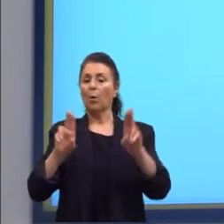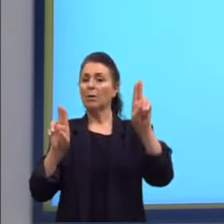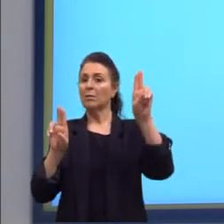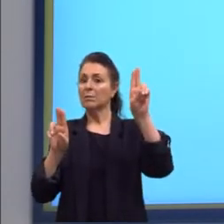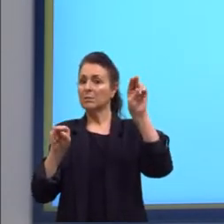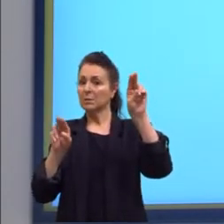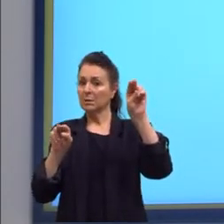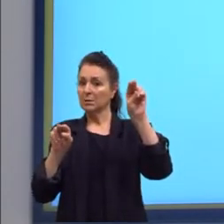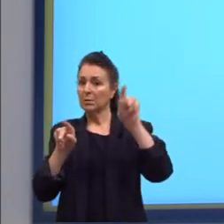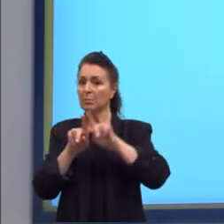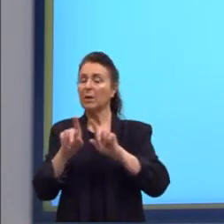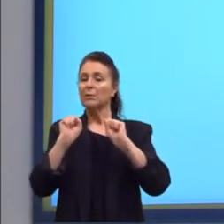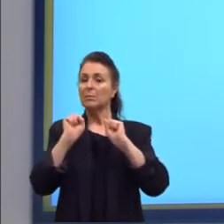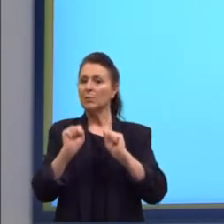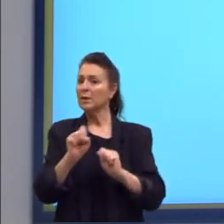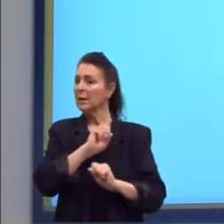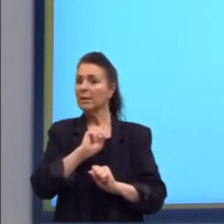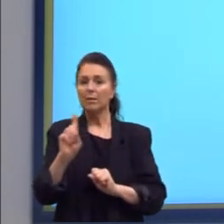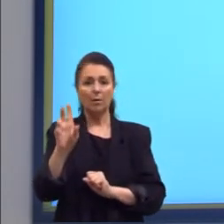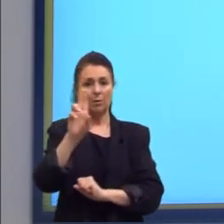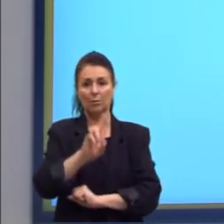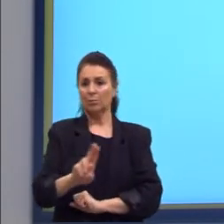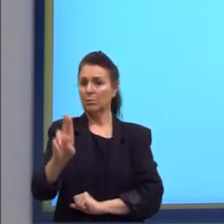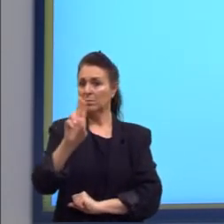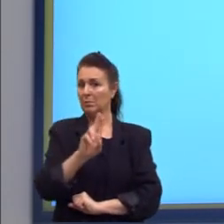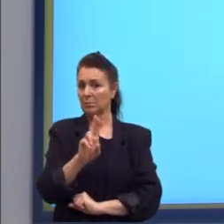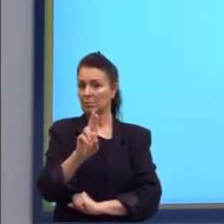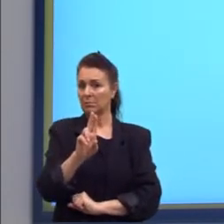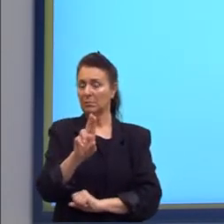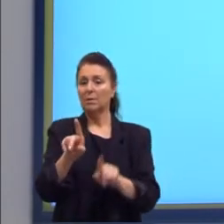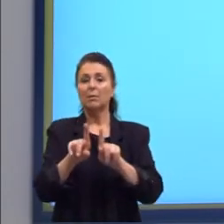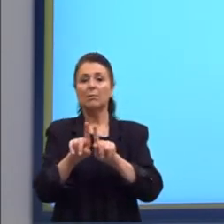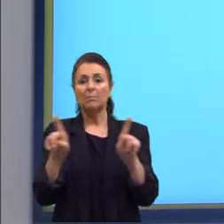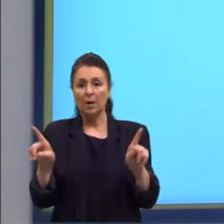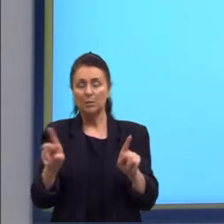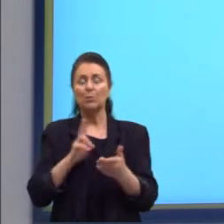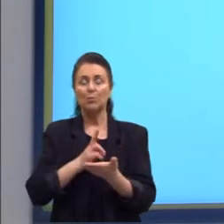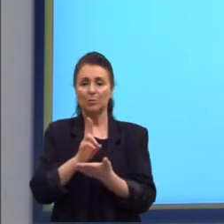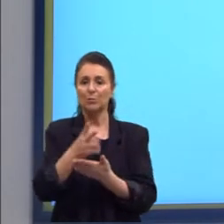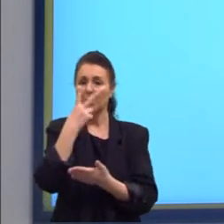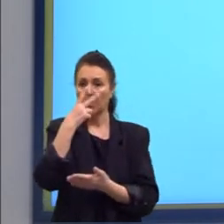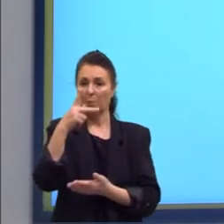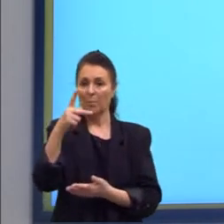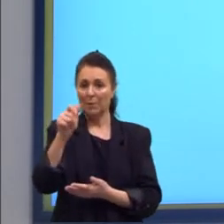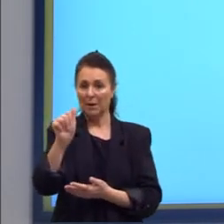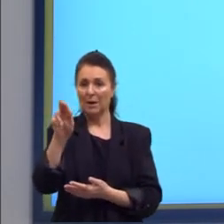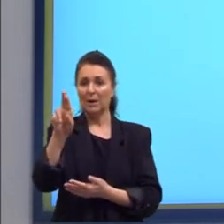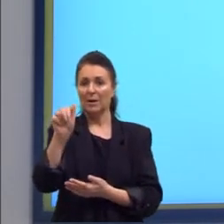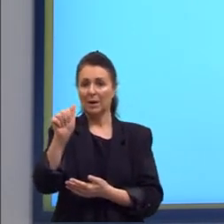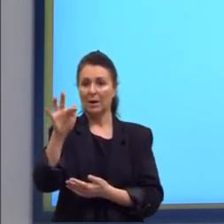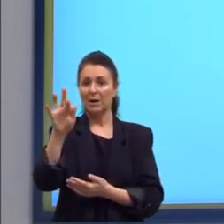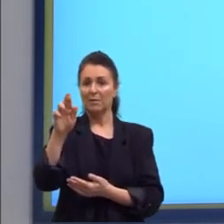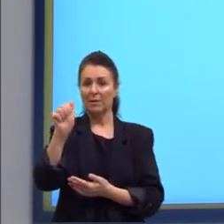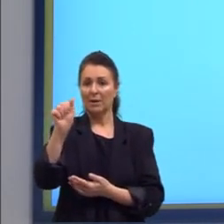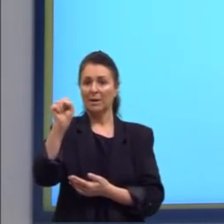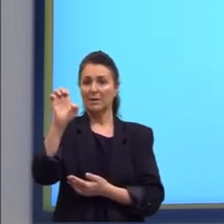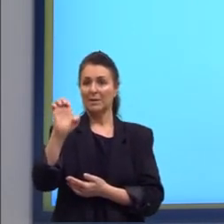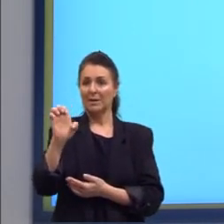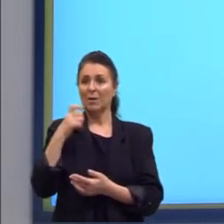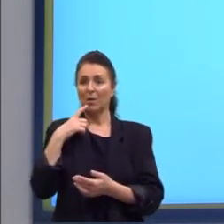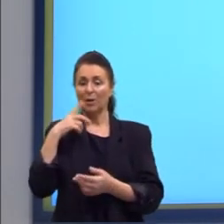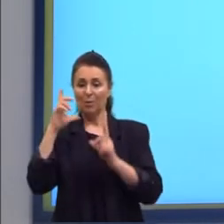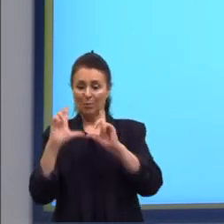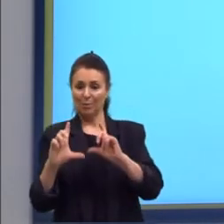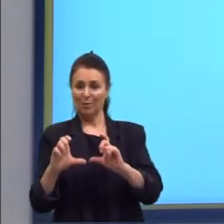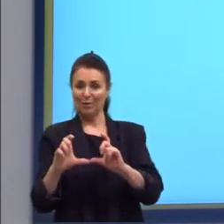mas eu poderia não citar e continuaria sendo ali, então, uma paráfrase. E aqui eu trouxe uma foto do Paulo Leminski para